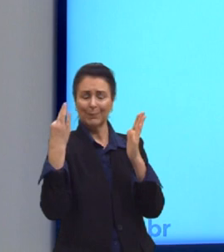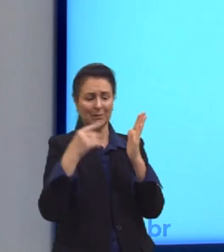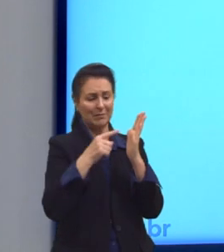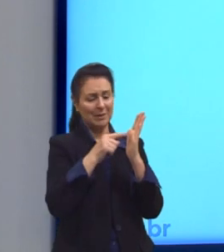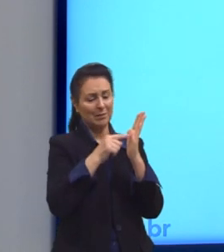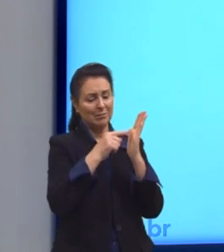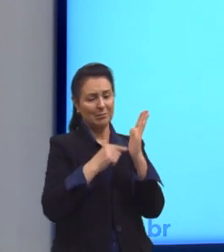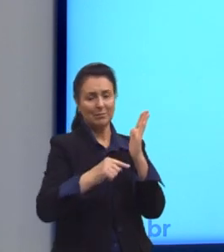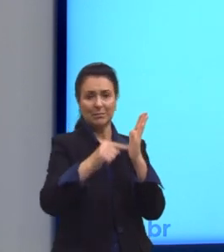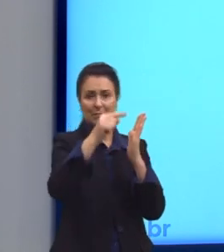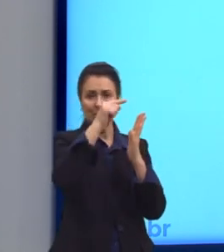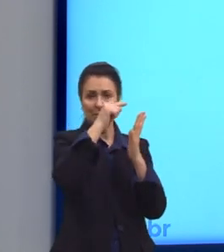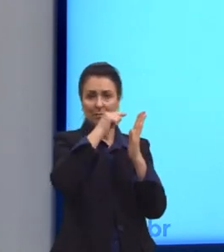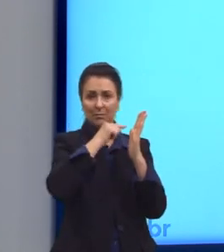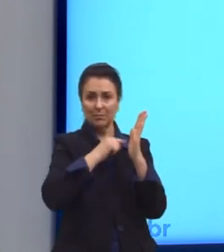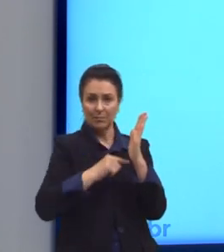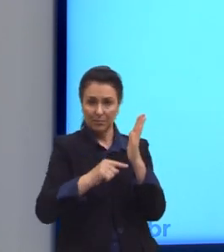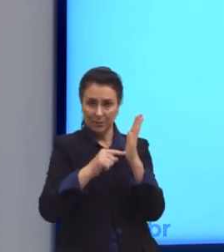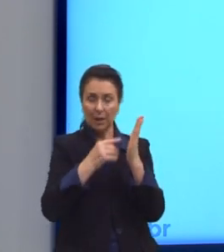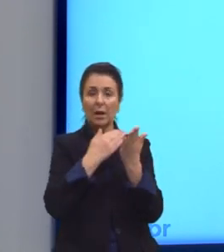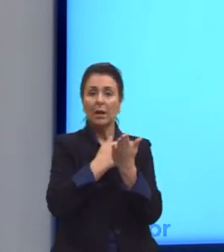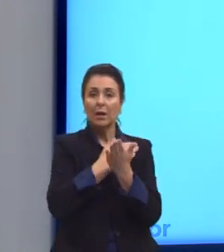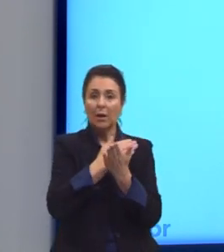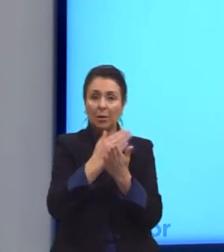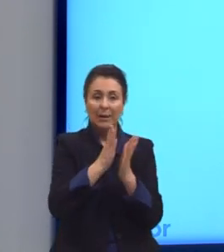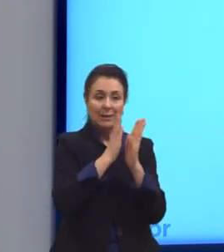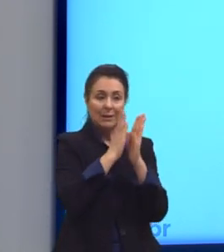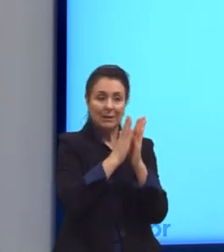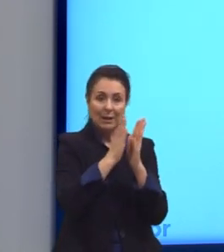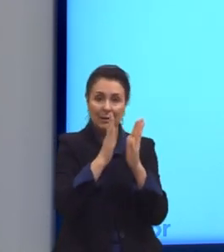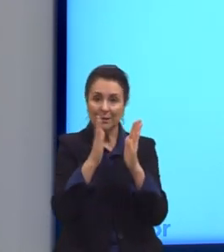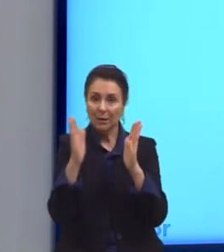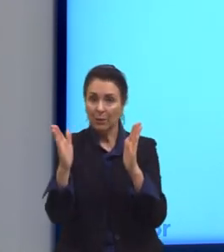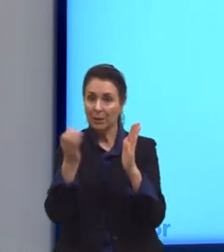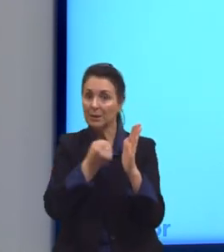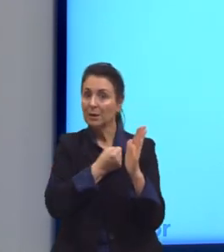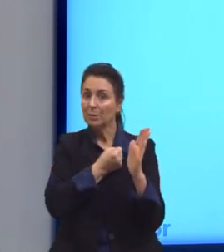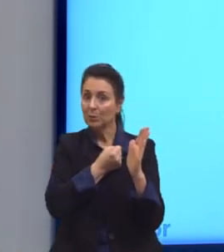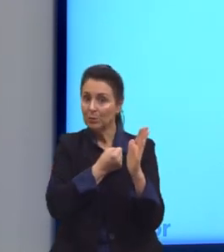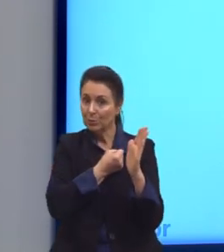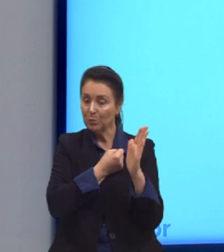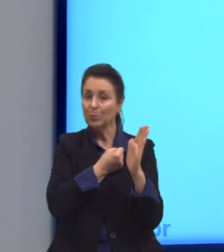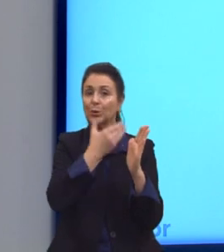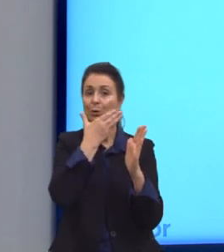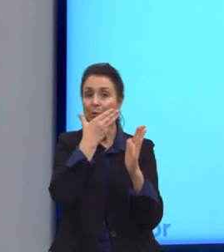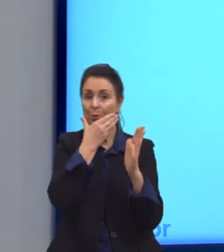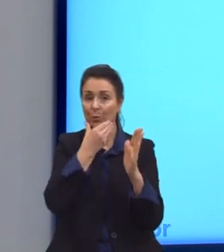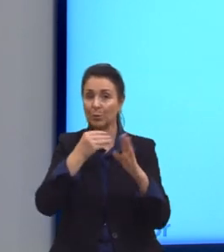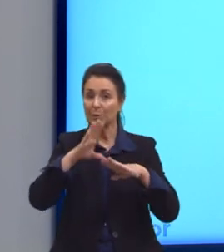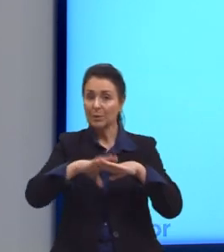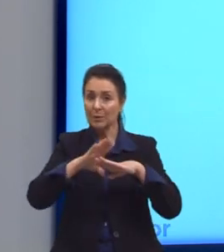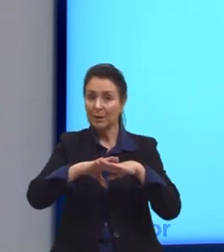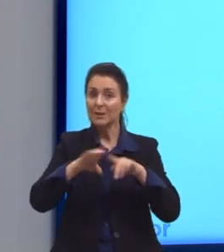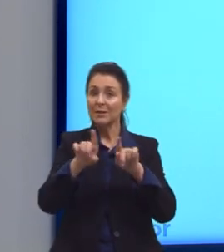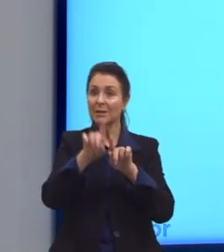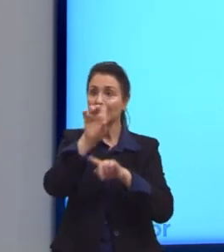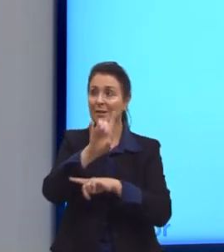então, ela é formada a partir da sequência de Fibonacci e da nossa proporção divina.